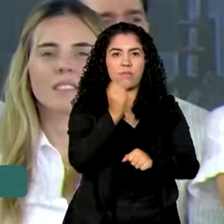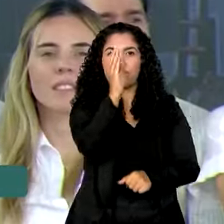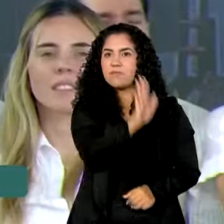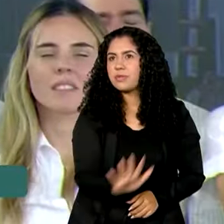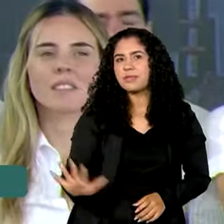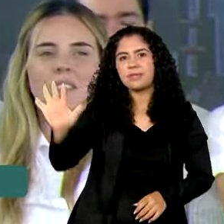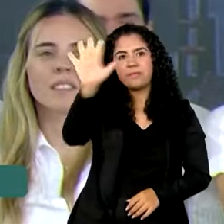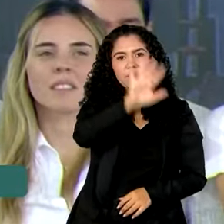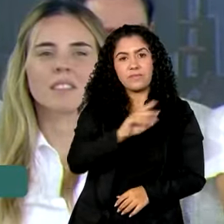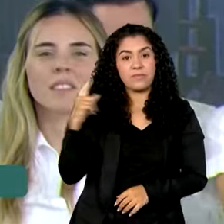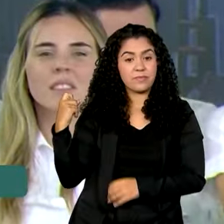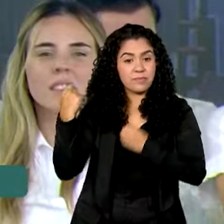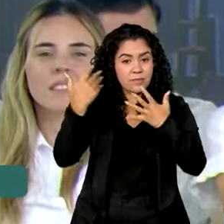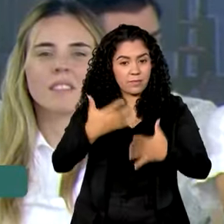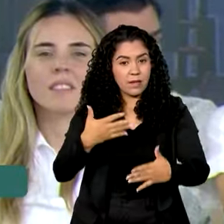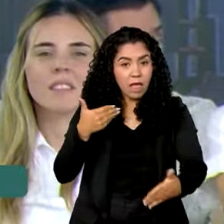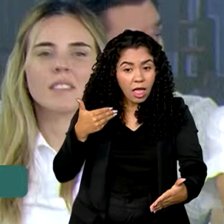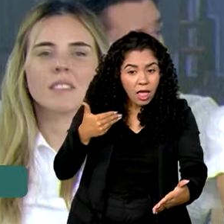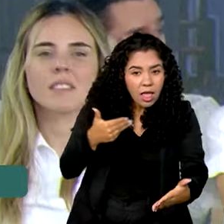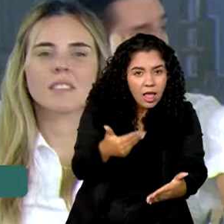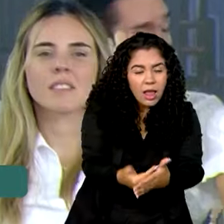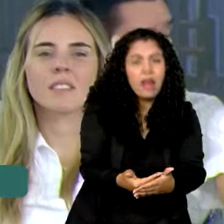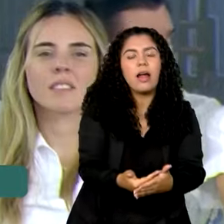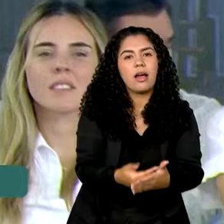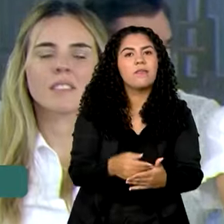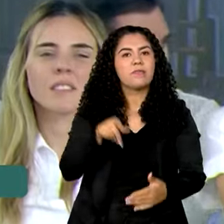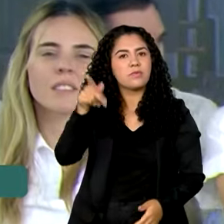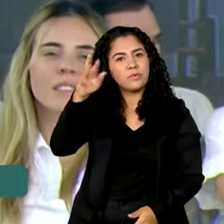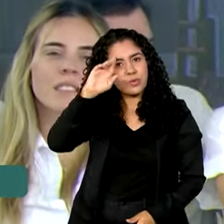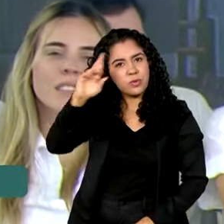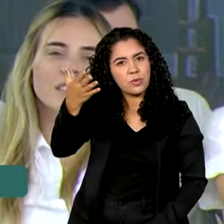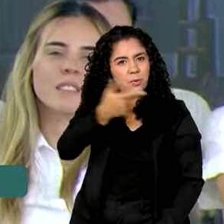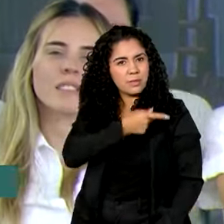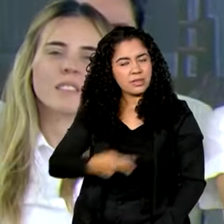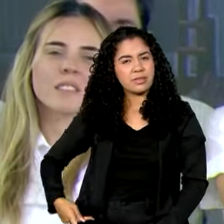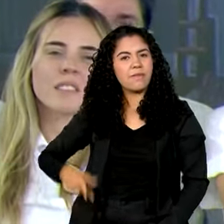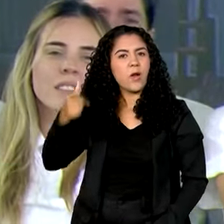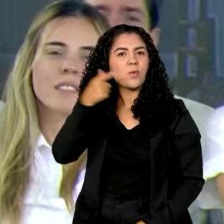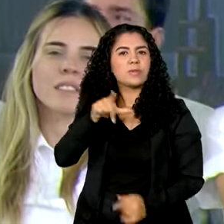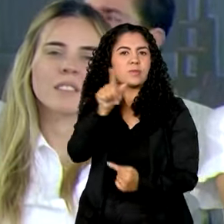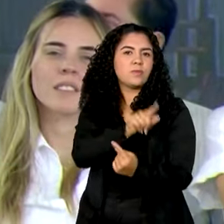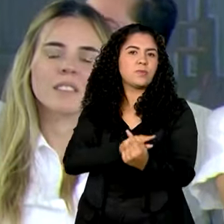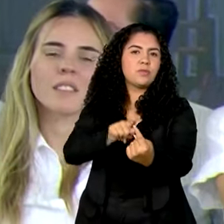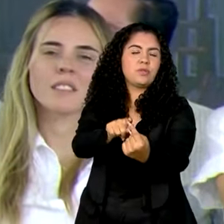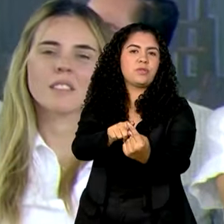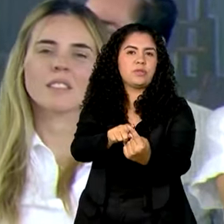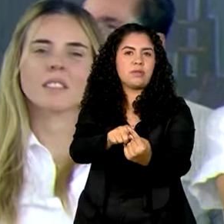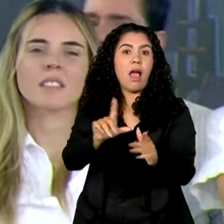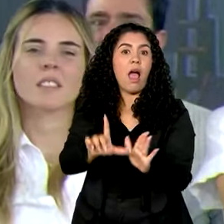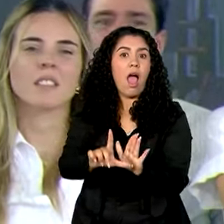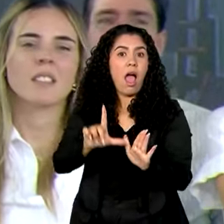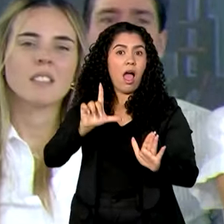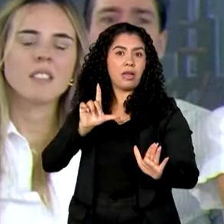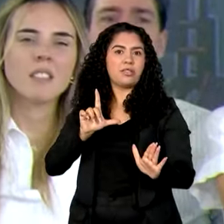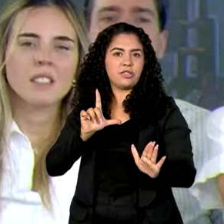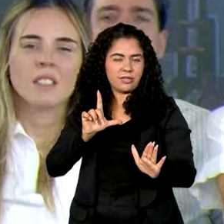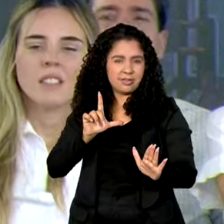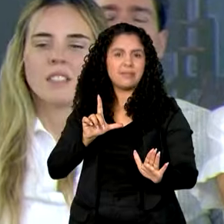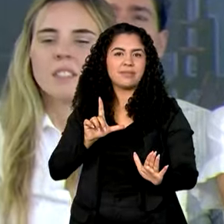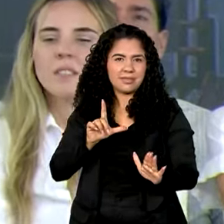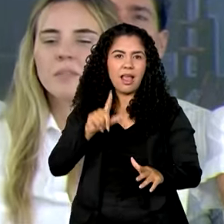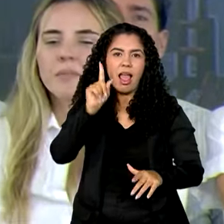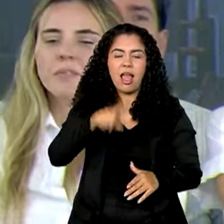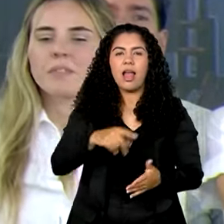Em breve, o senhor vai estar chegando numa meta, presidente, que nós estamos já chegando antes do que prevíamos, que é a